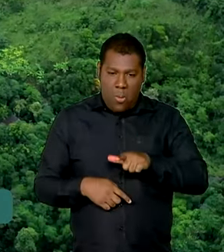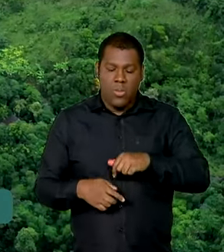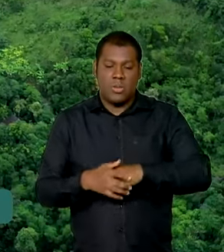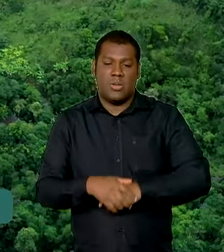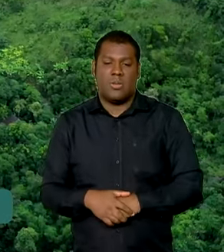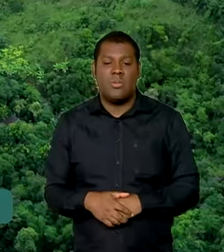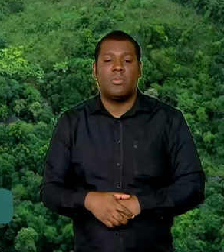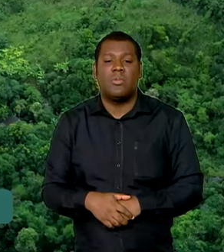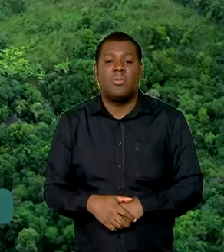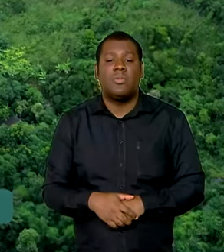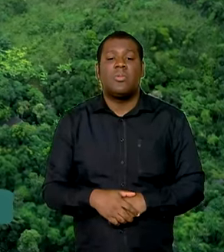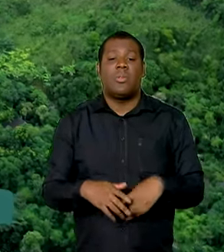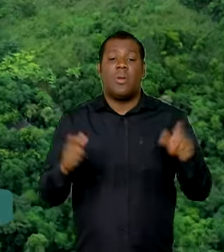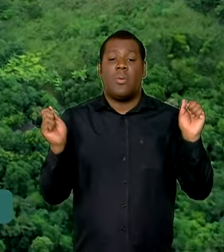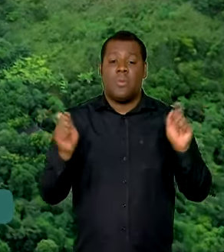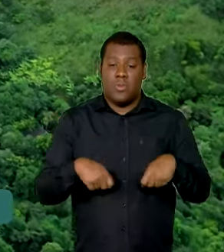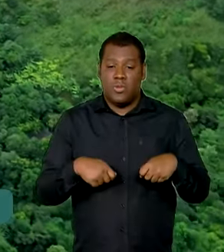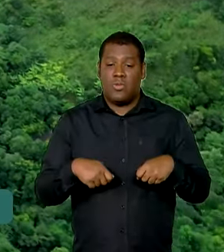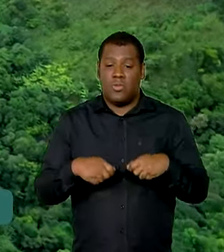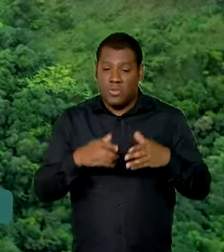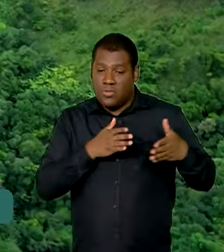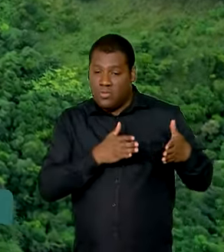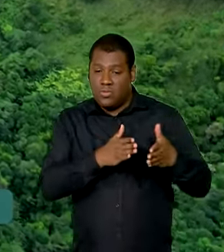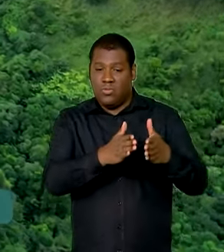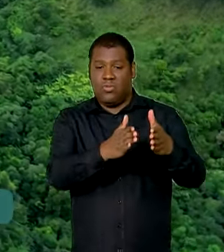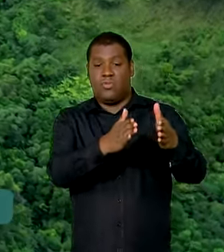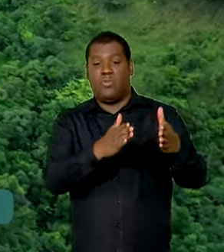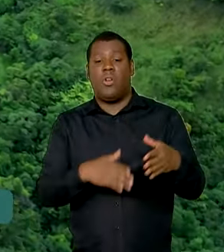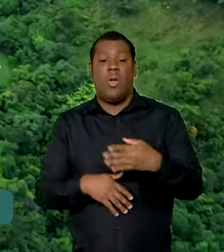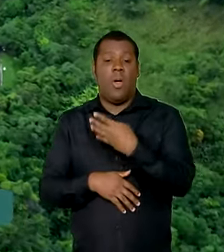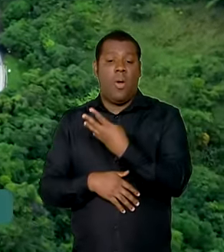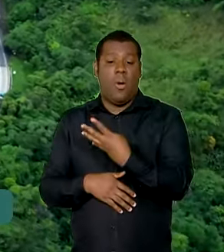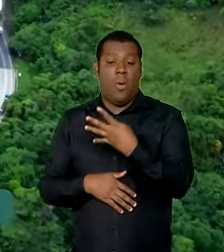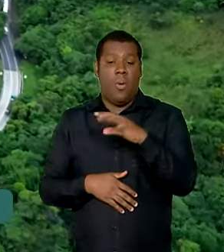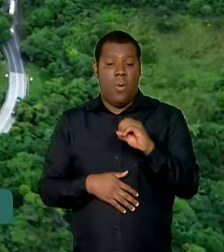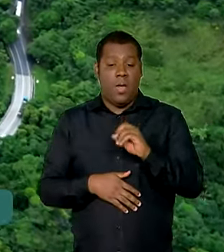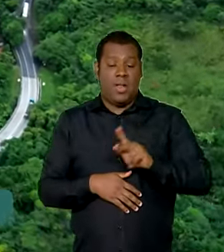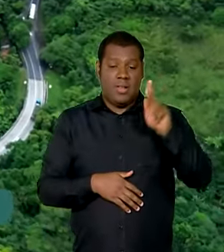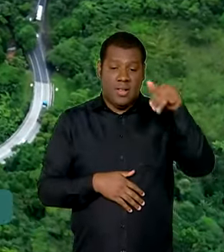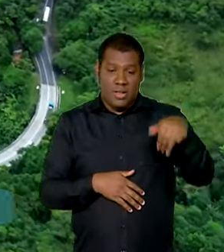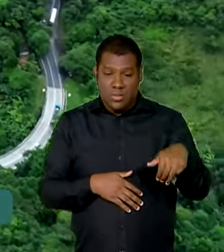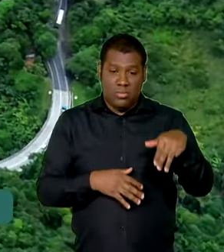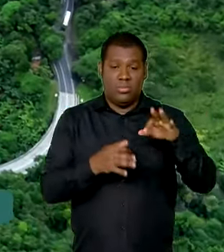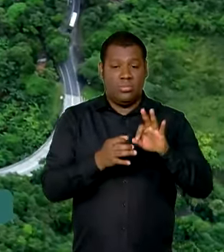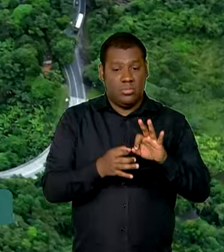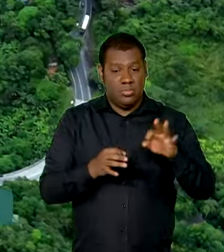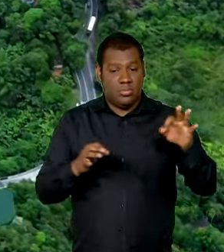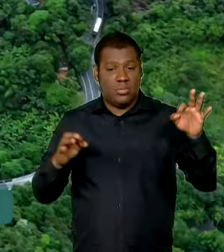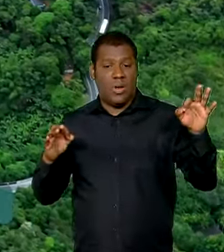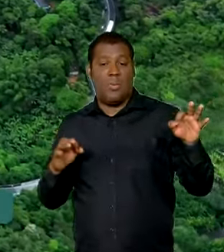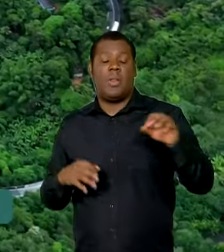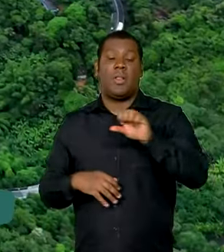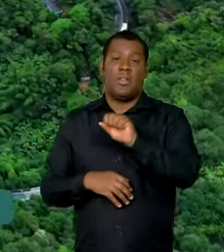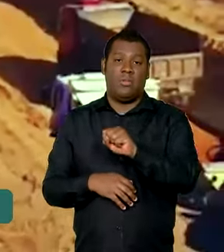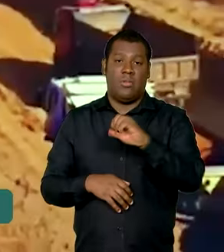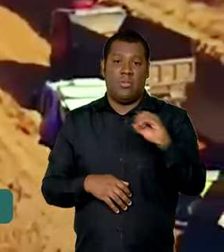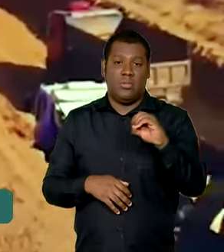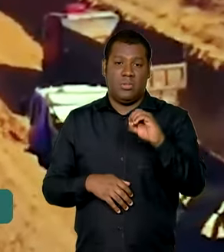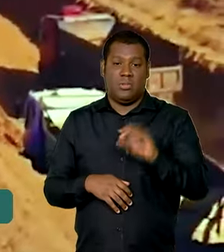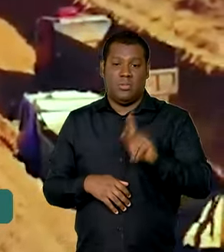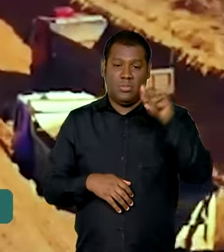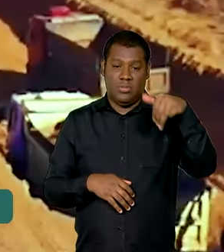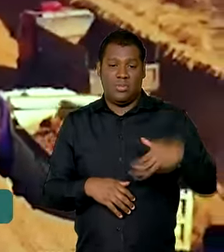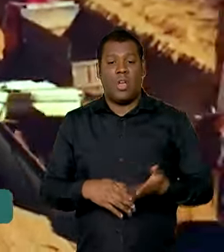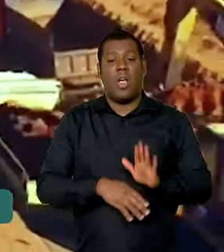permitirá que a velocidade da via aumente de 40 para 80 km por hora. As melhorias vão beneficiar